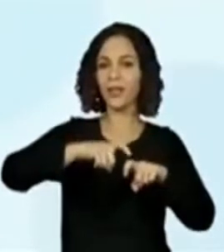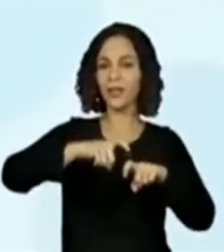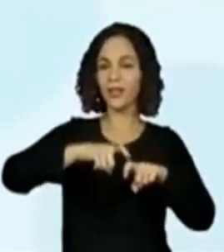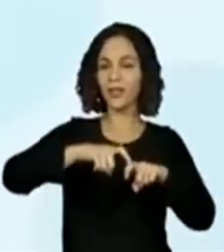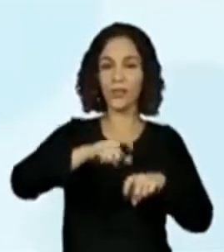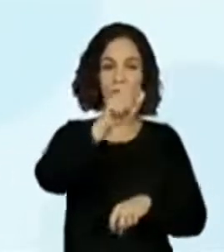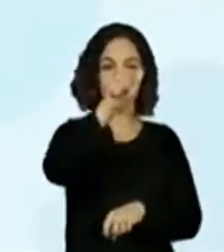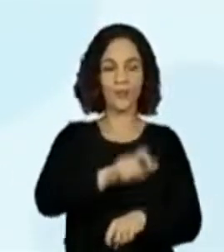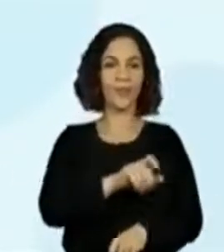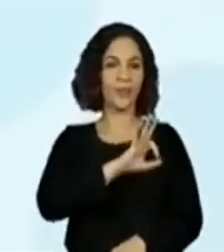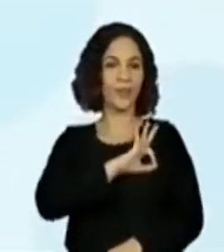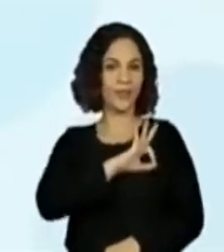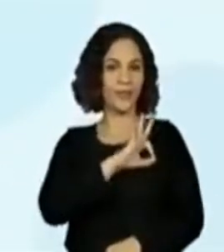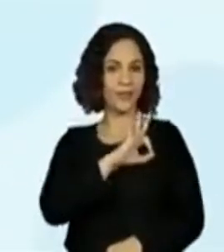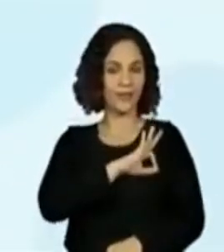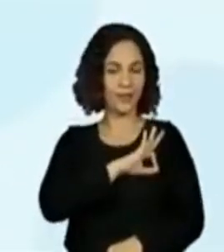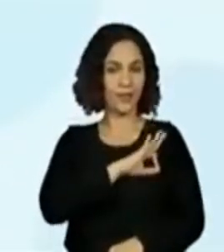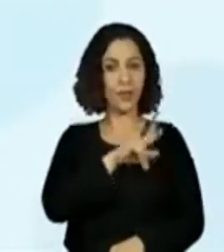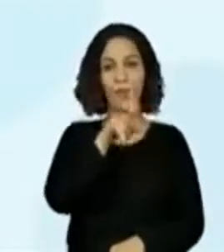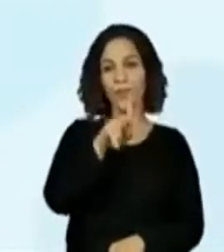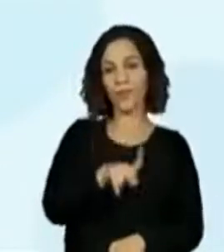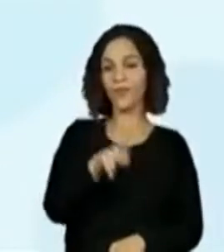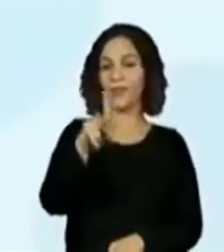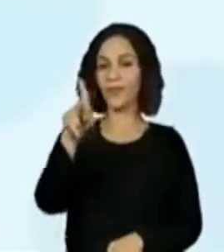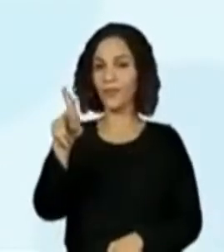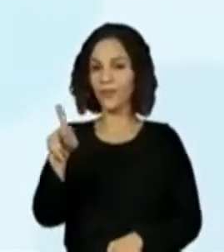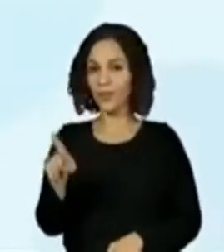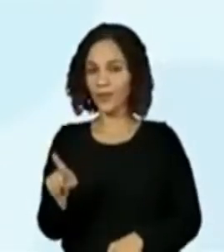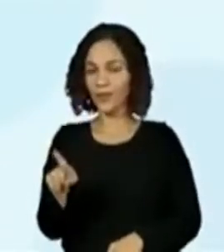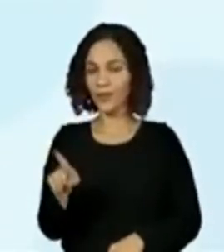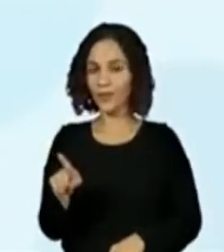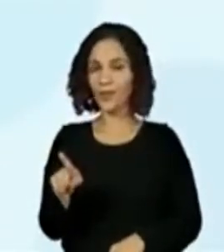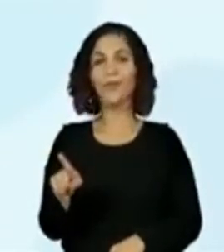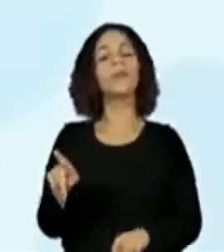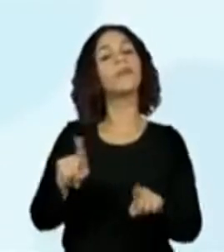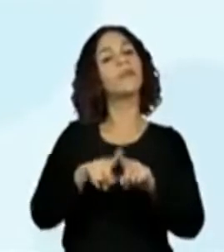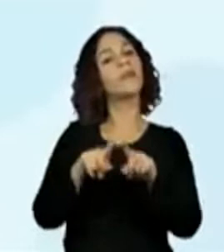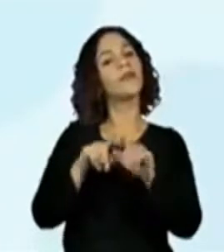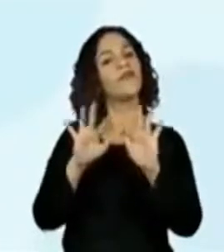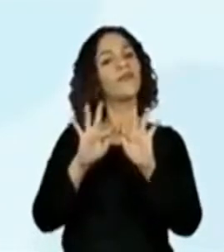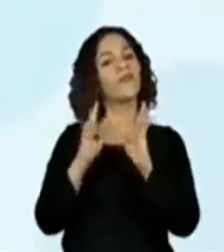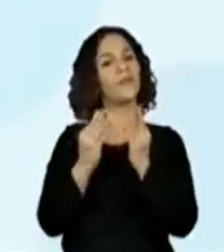policial, professor e família.